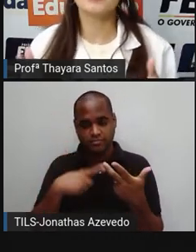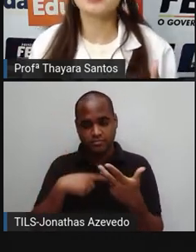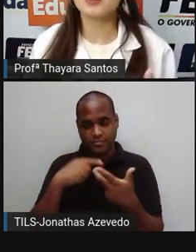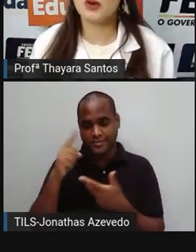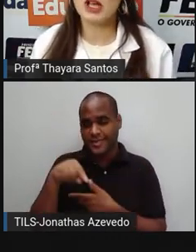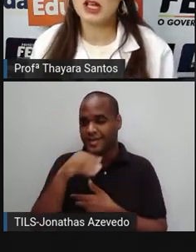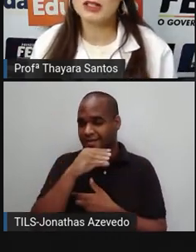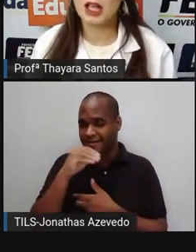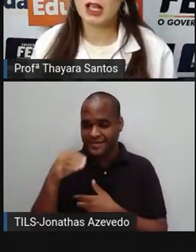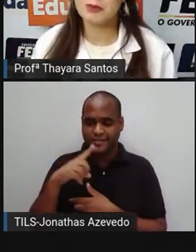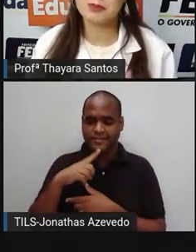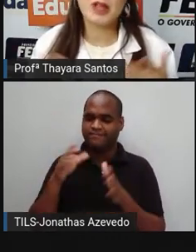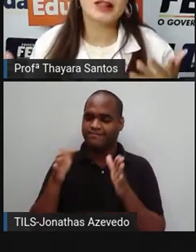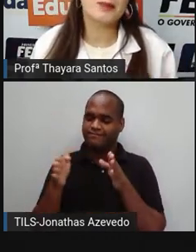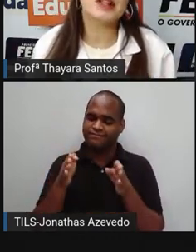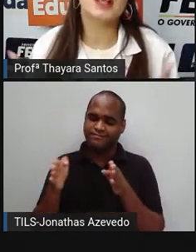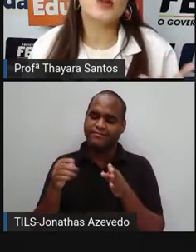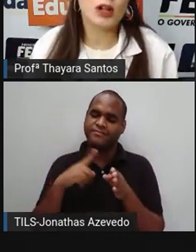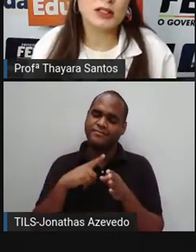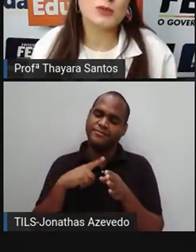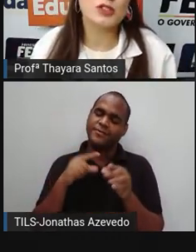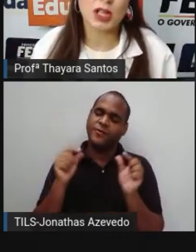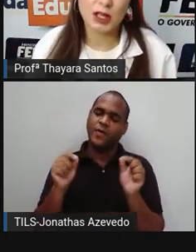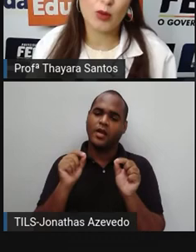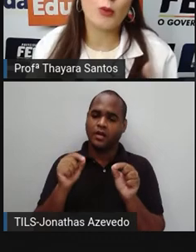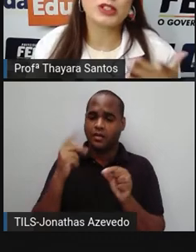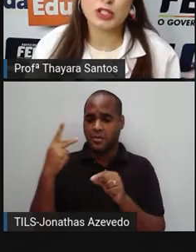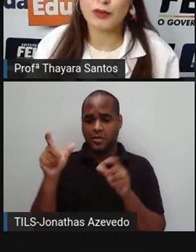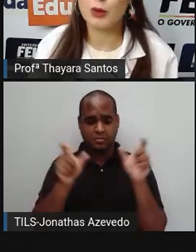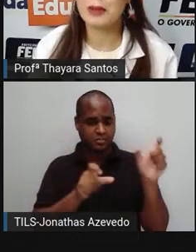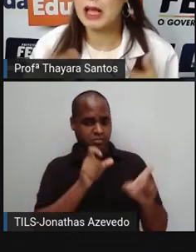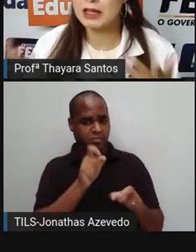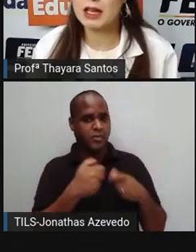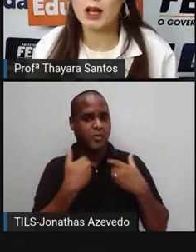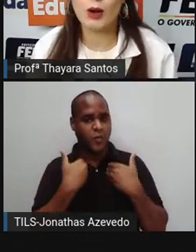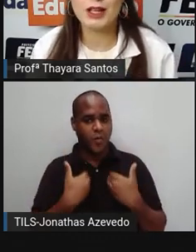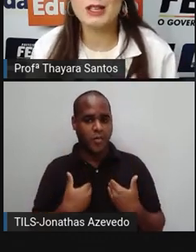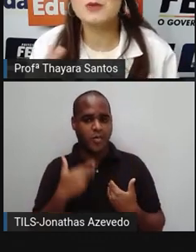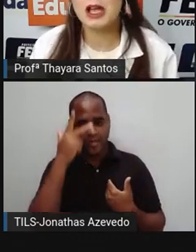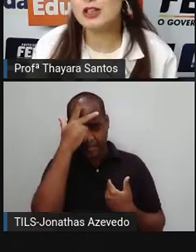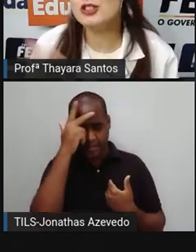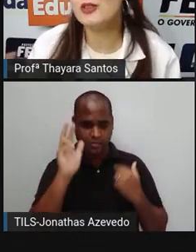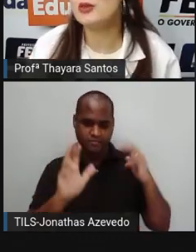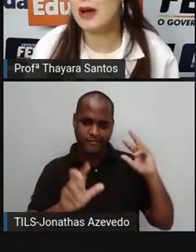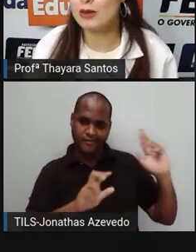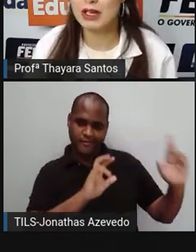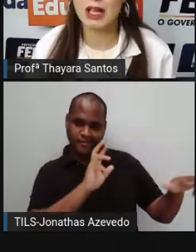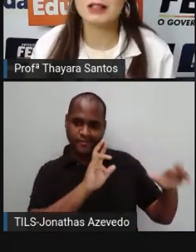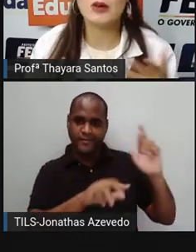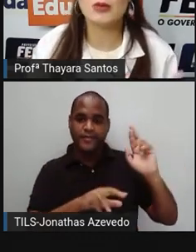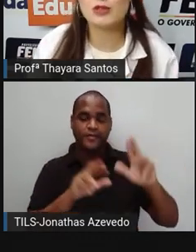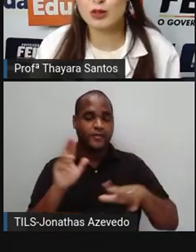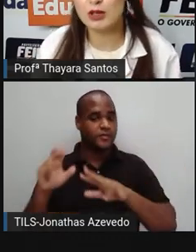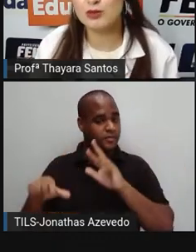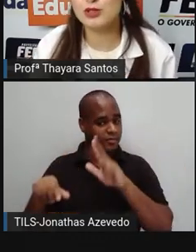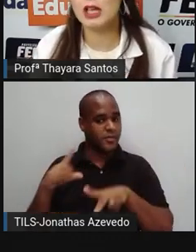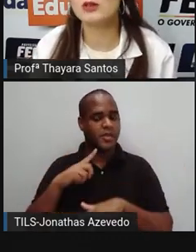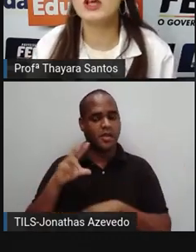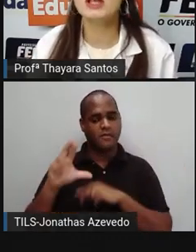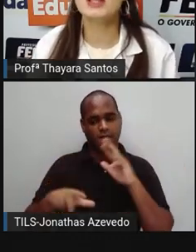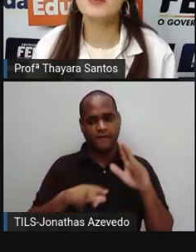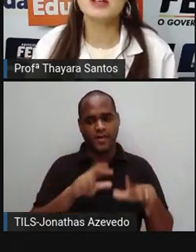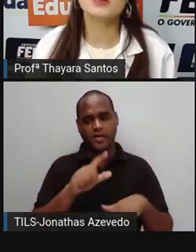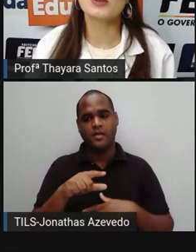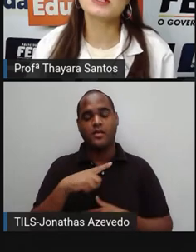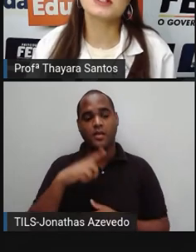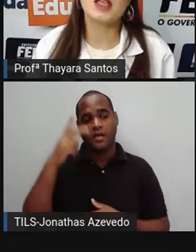período que a pessoa, a depender do organismo de cada um, como a gente já falou, cada organismo é individual, cada um funciona de um jeito,